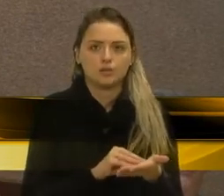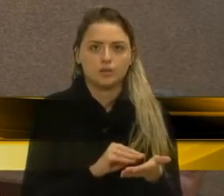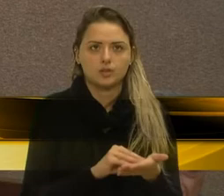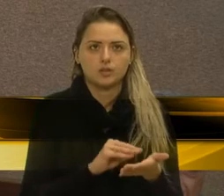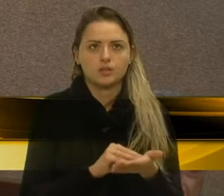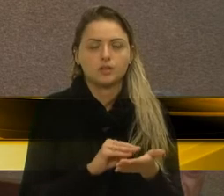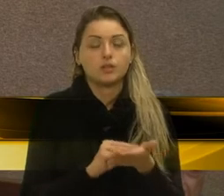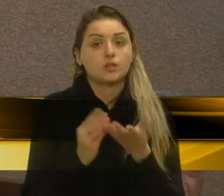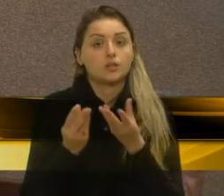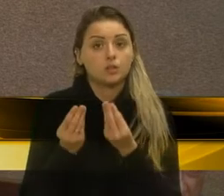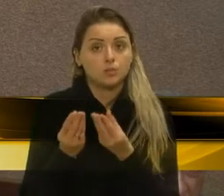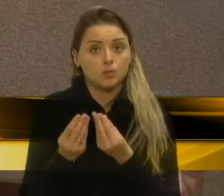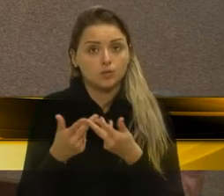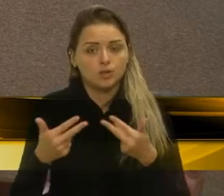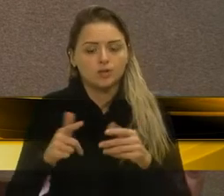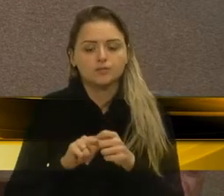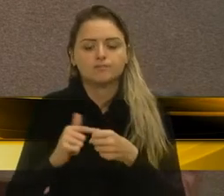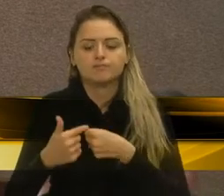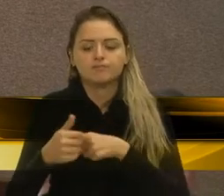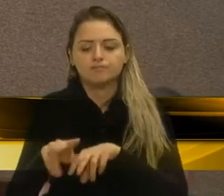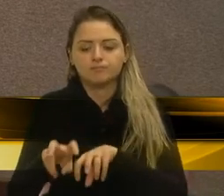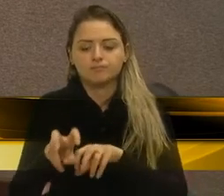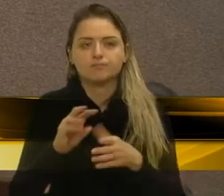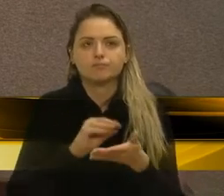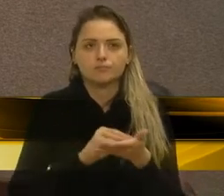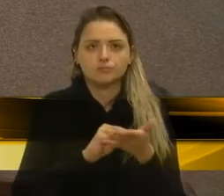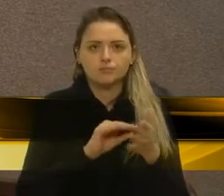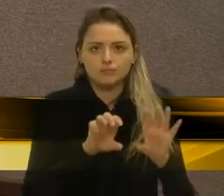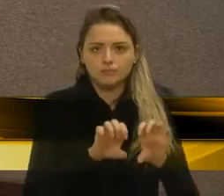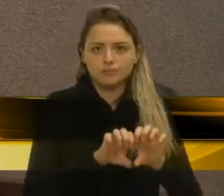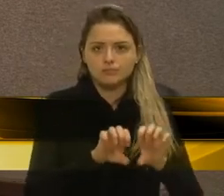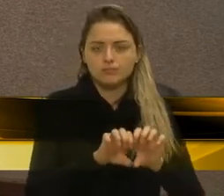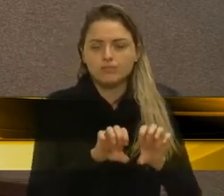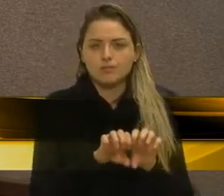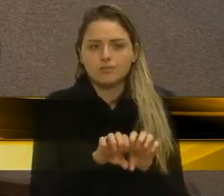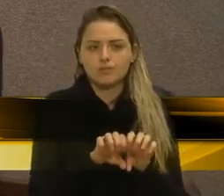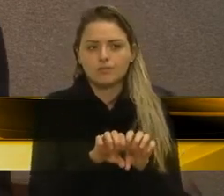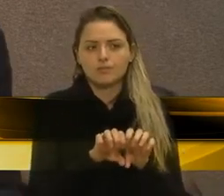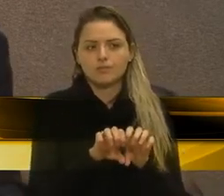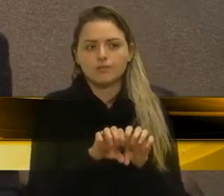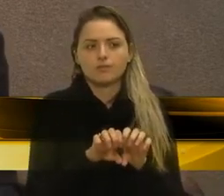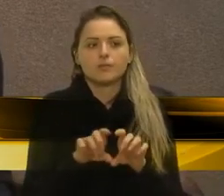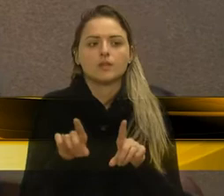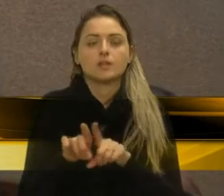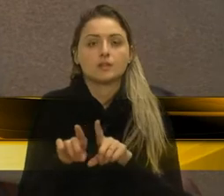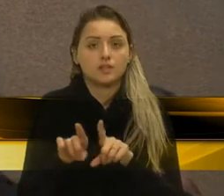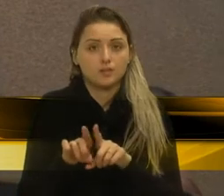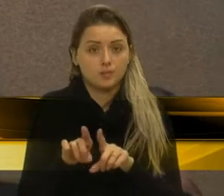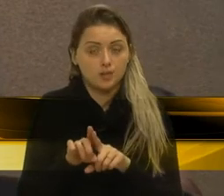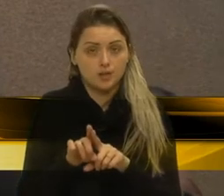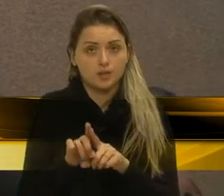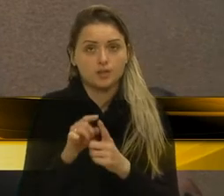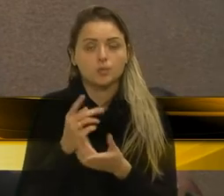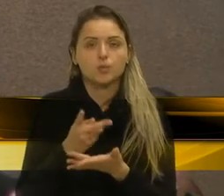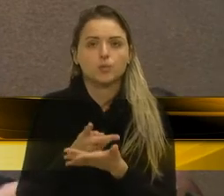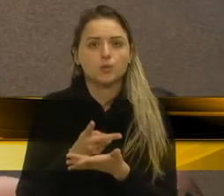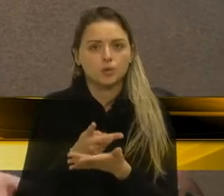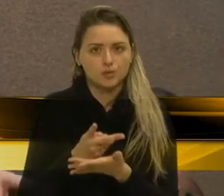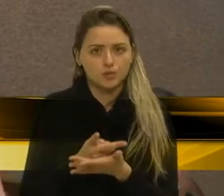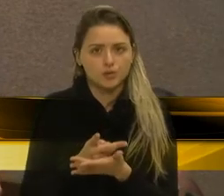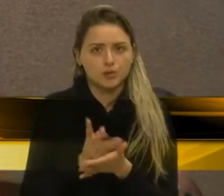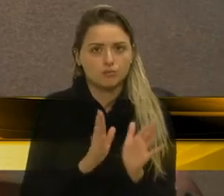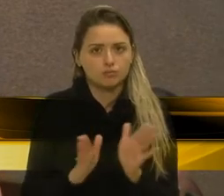bastante coisa, no nosso interior, falta estrutura, e além, para o nosso produtor sobreviver ali, e além de tudo,